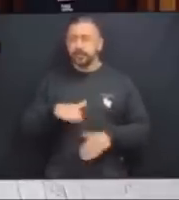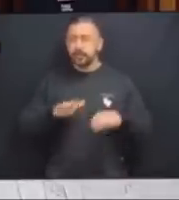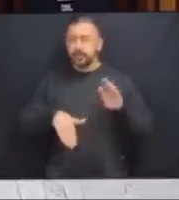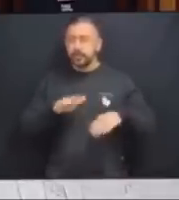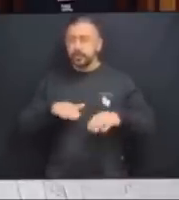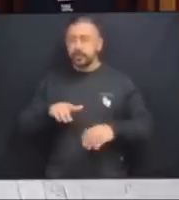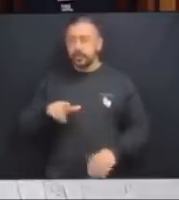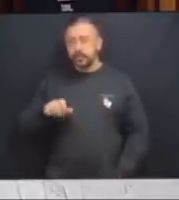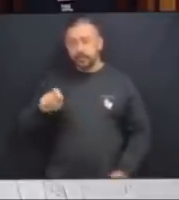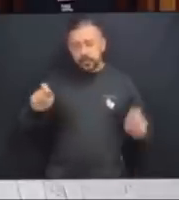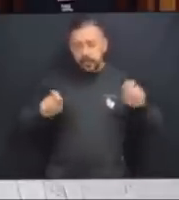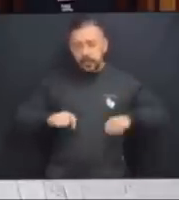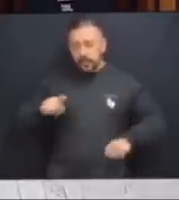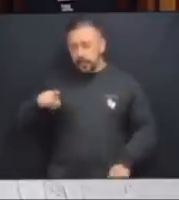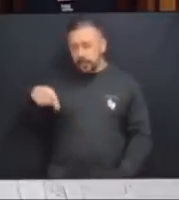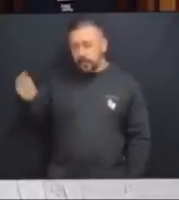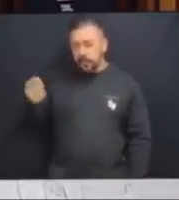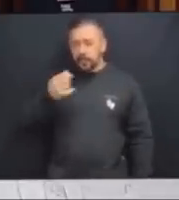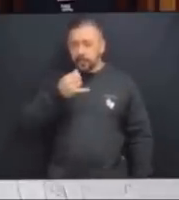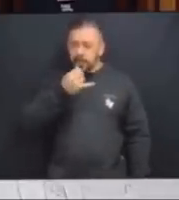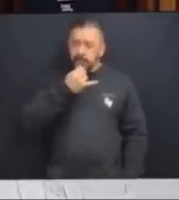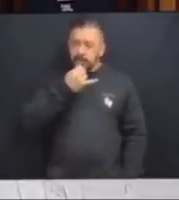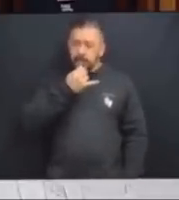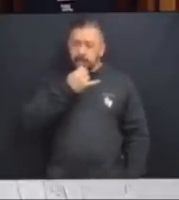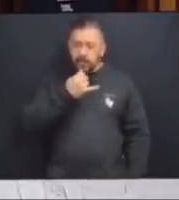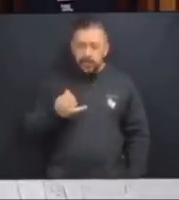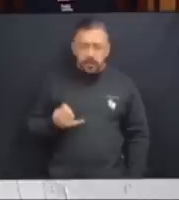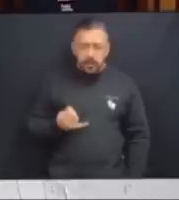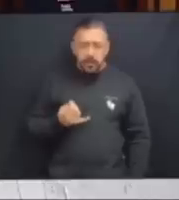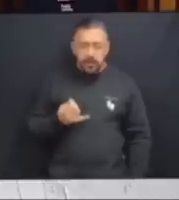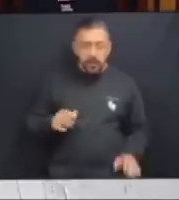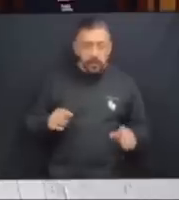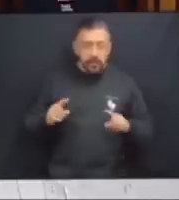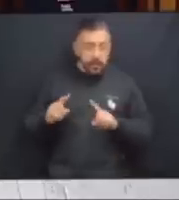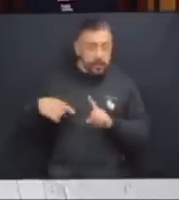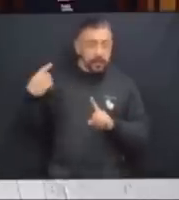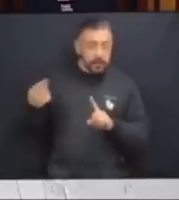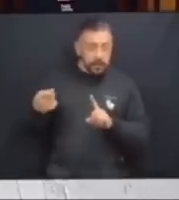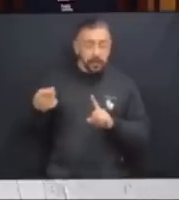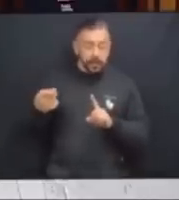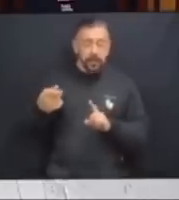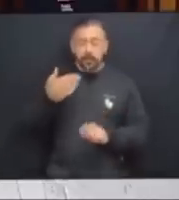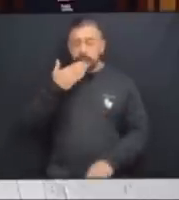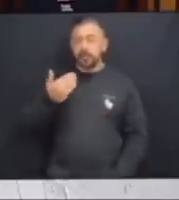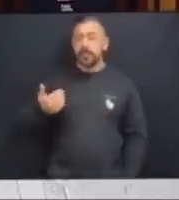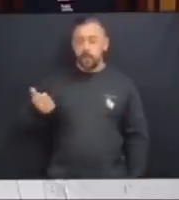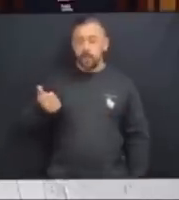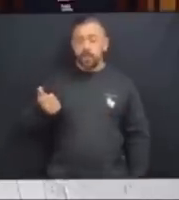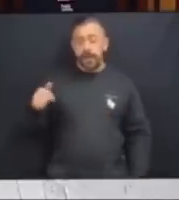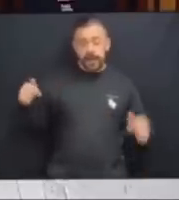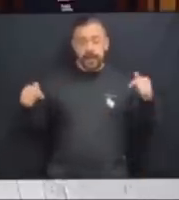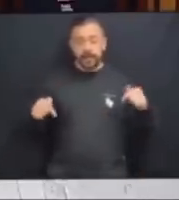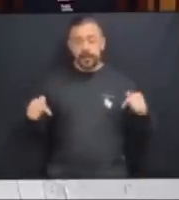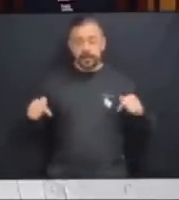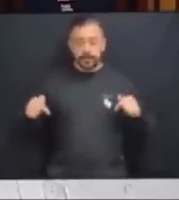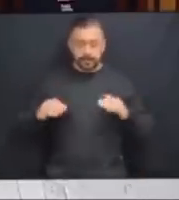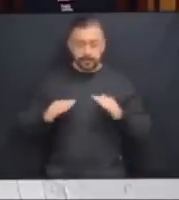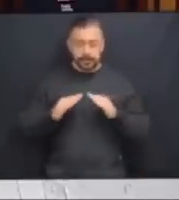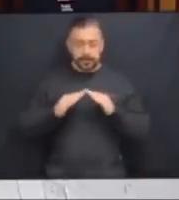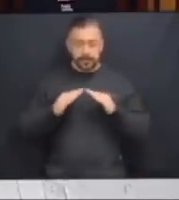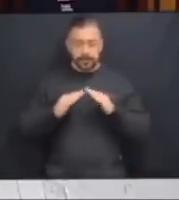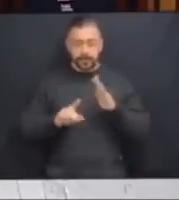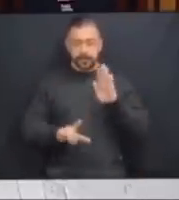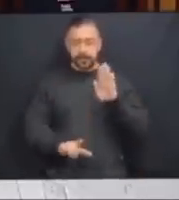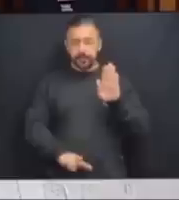entristeça quem ouve, mas depois melhora. Aqui nessa casa de